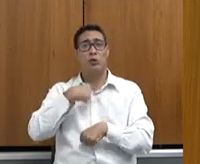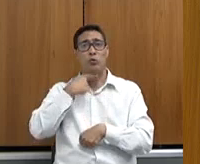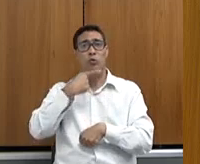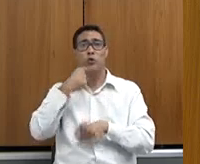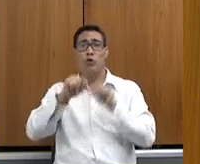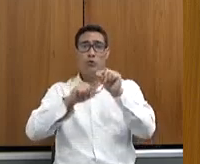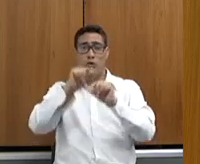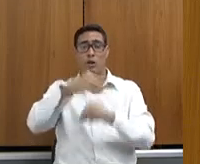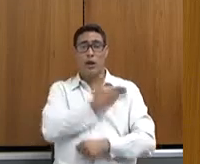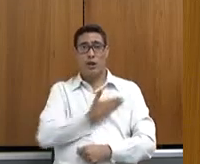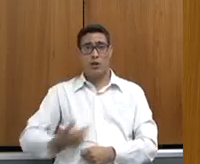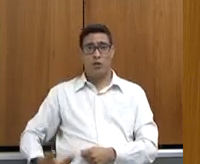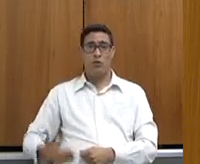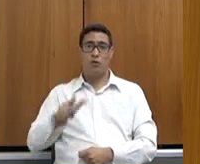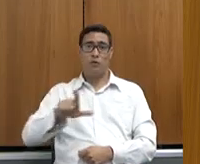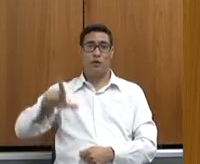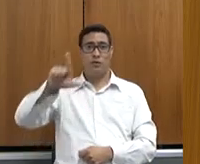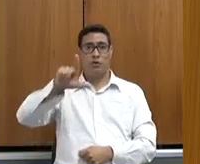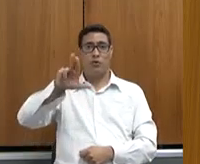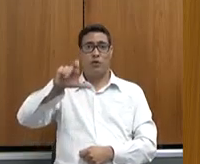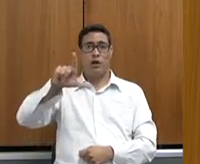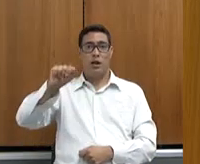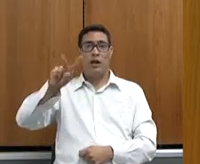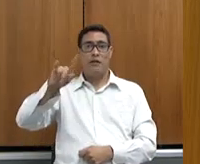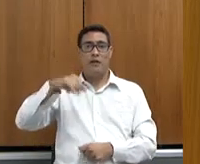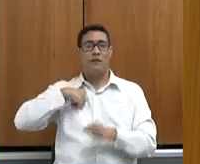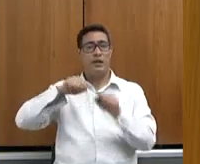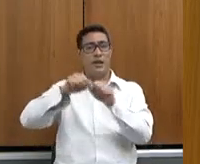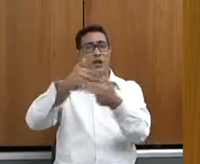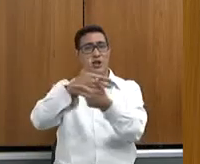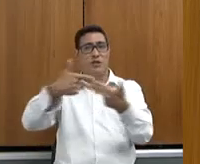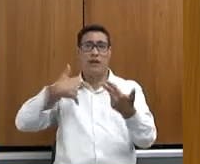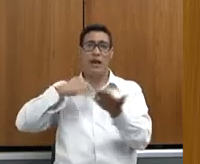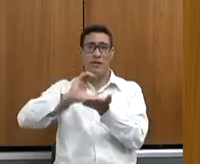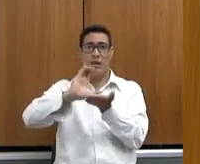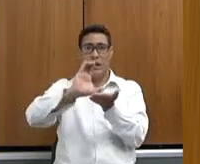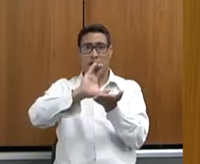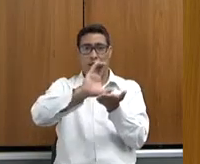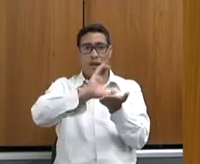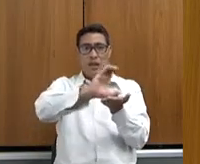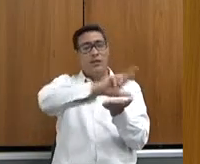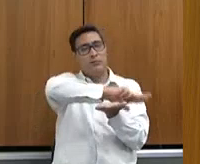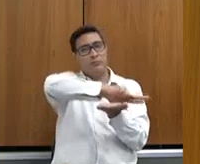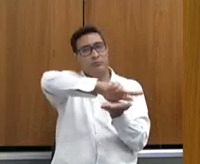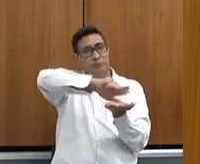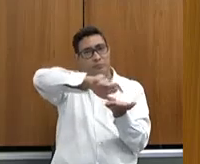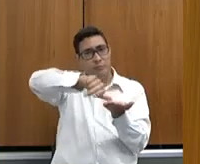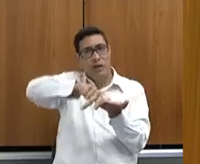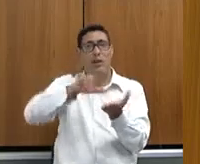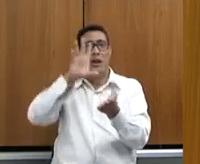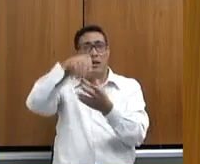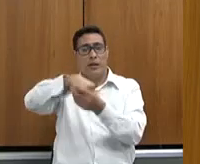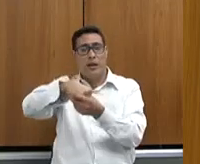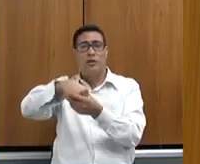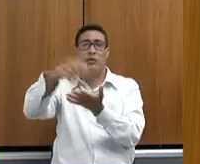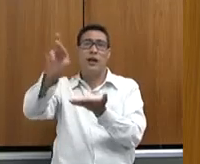governo Lula fará muito os investimentos, muitos programas e termos as unidades regionais